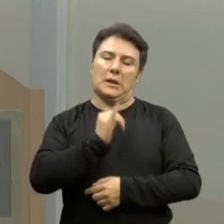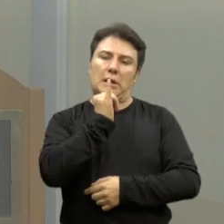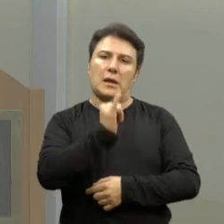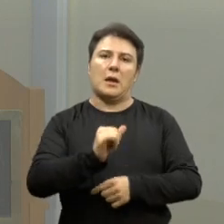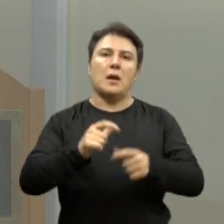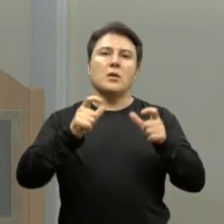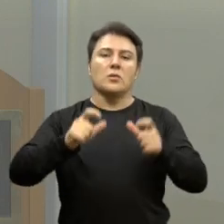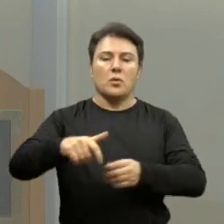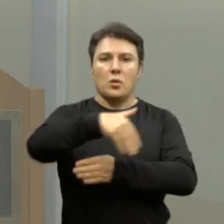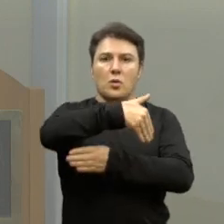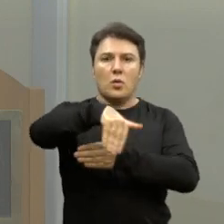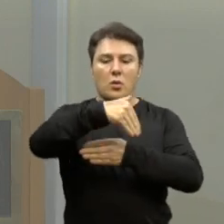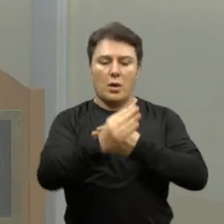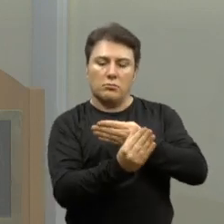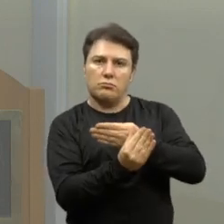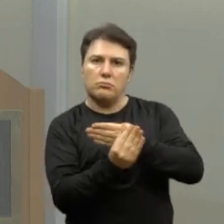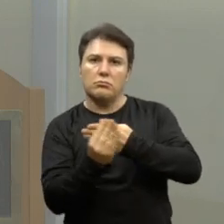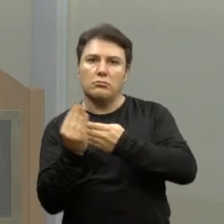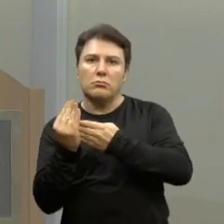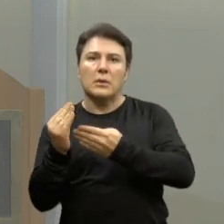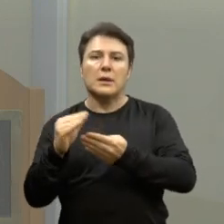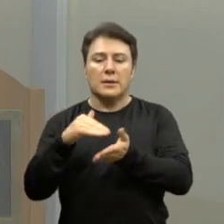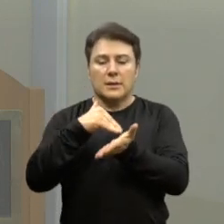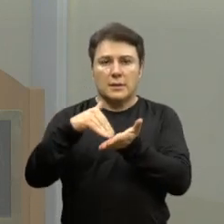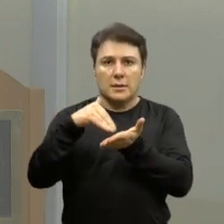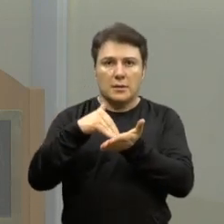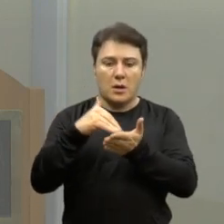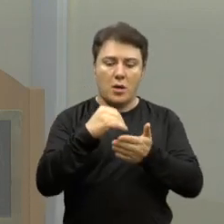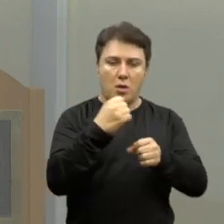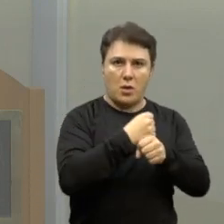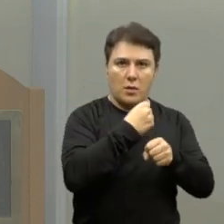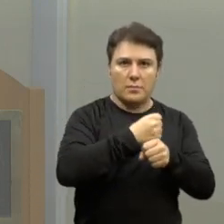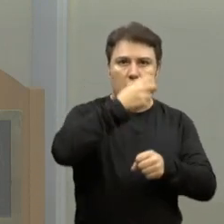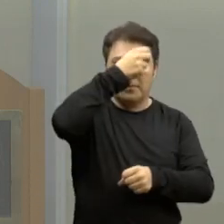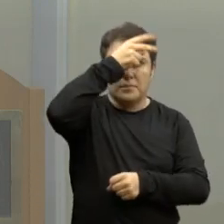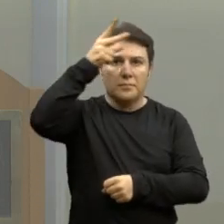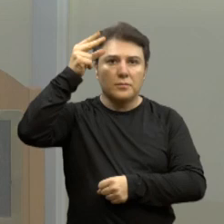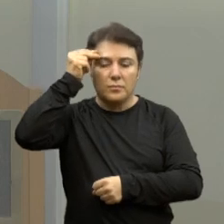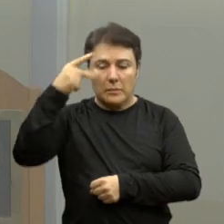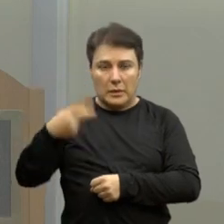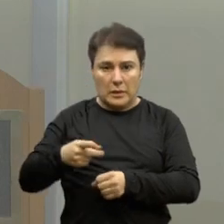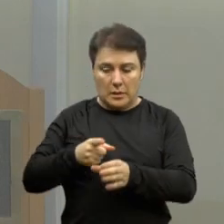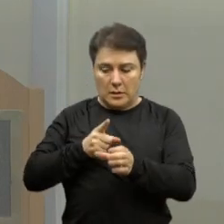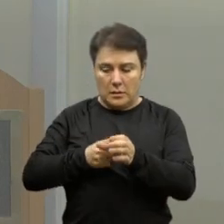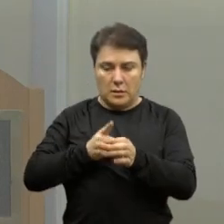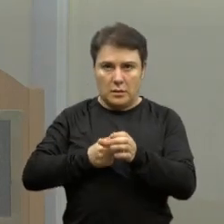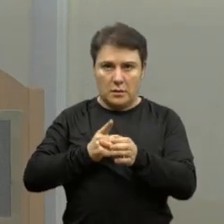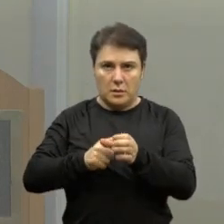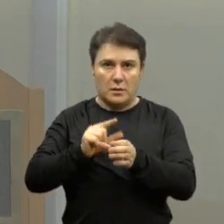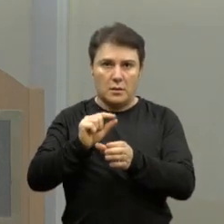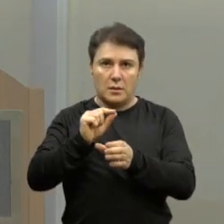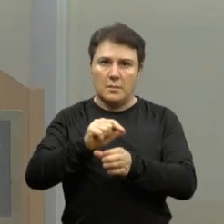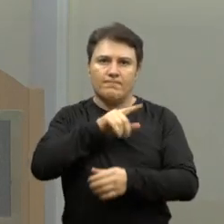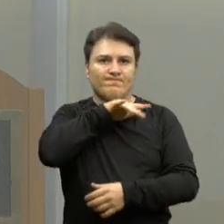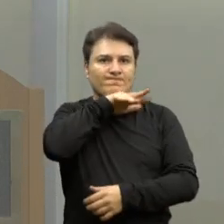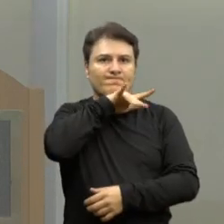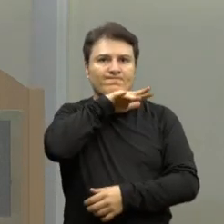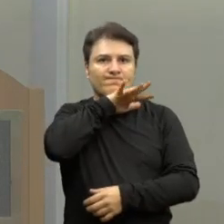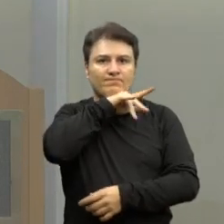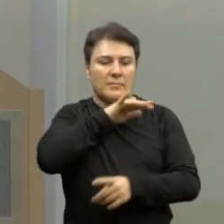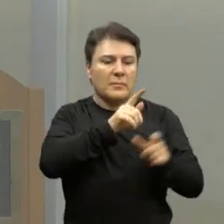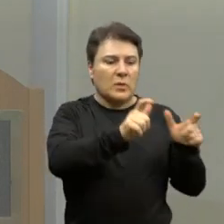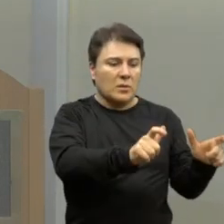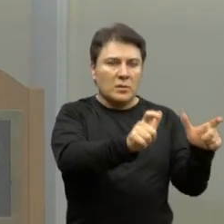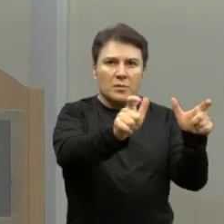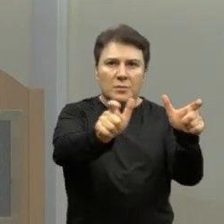conversar com o governo, conversar com a secretaria de obras, com o trânsito. A cidade está horrível em determinados